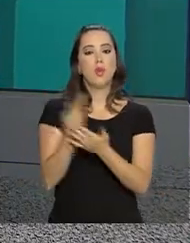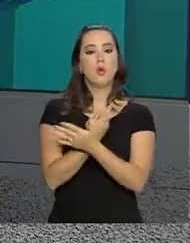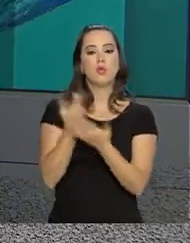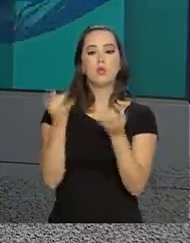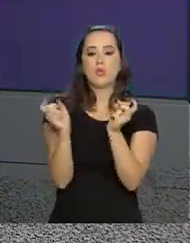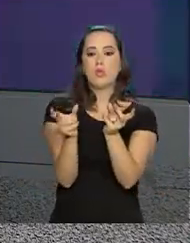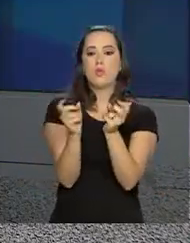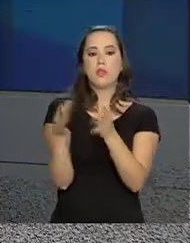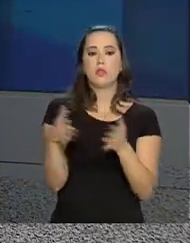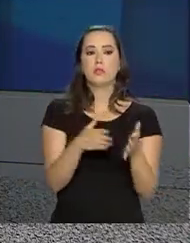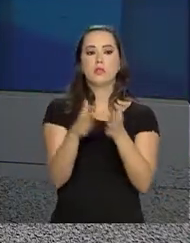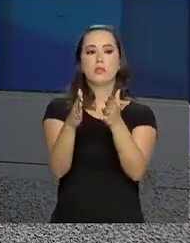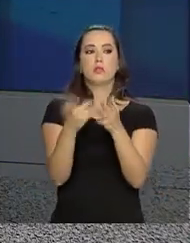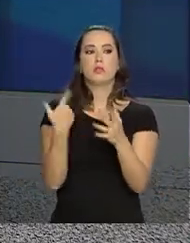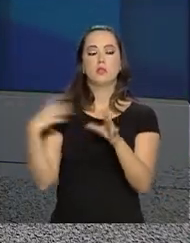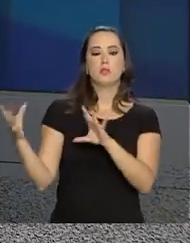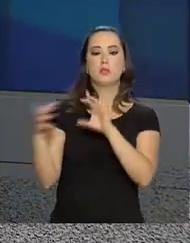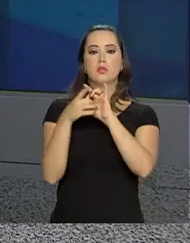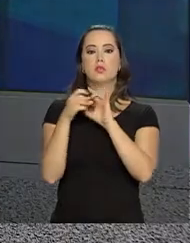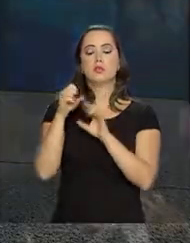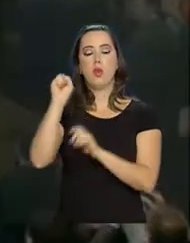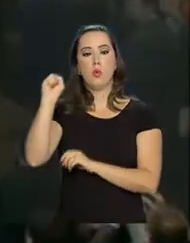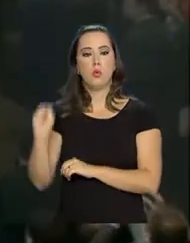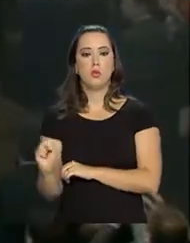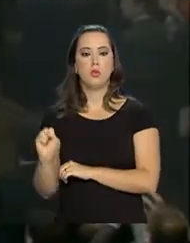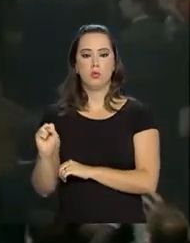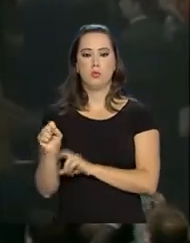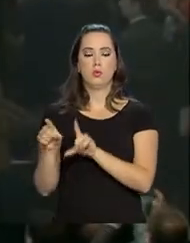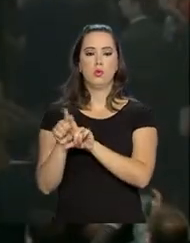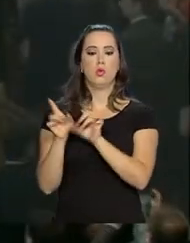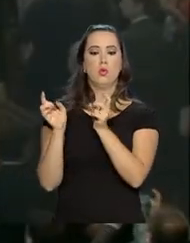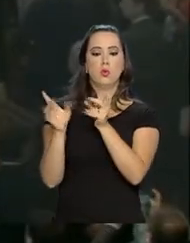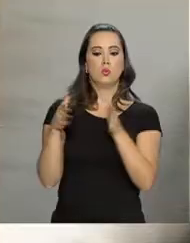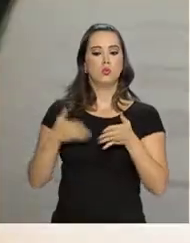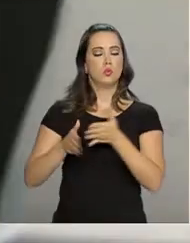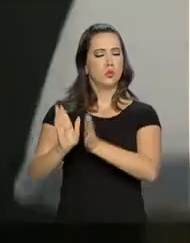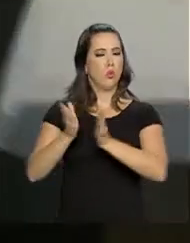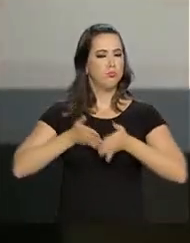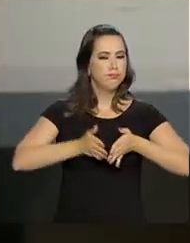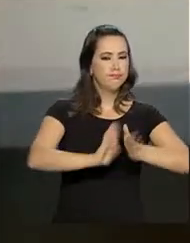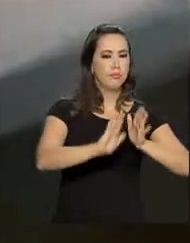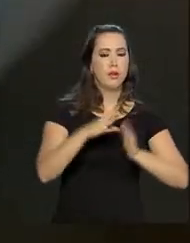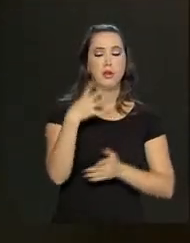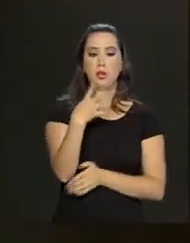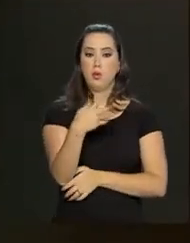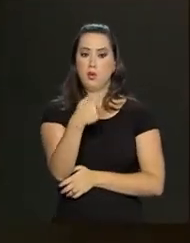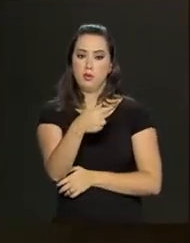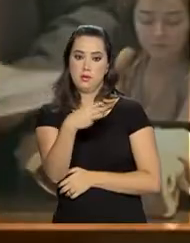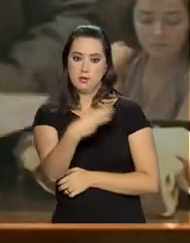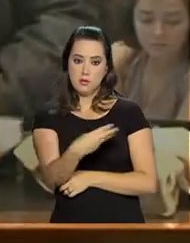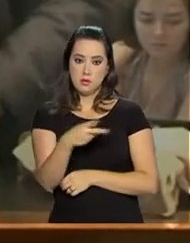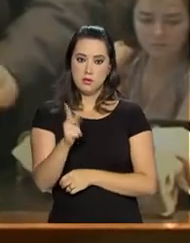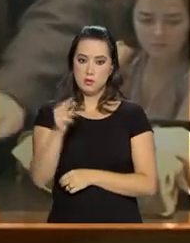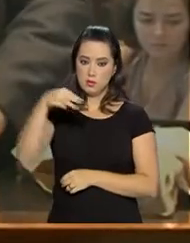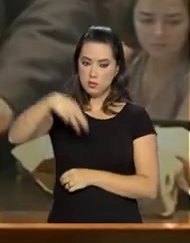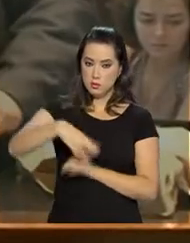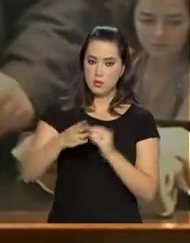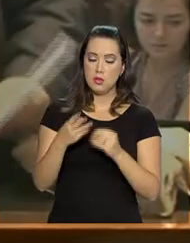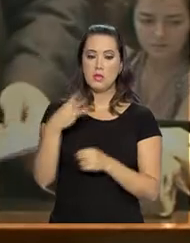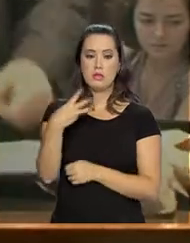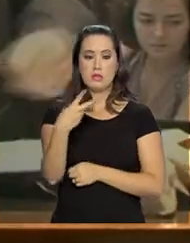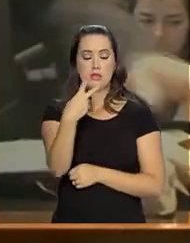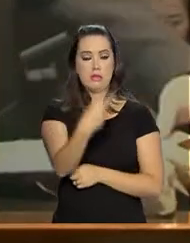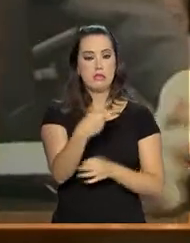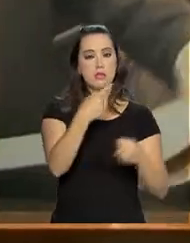leilão da rodovia de integração do Sul. Os trechos leiloados têm 473 quilômetros e atravessam